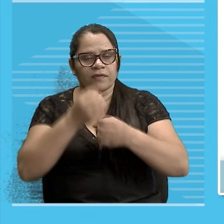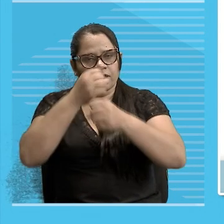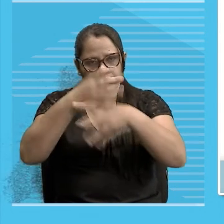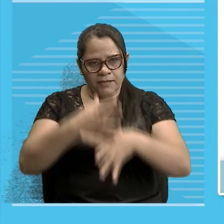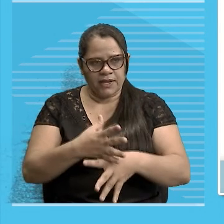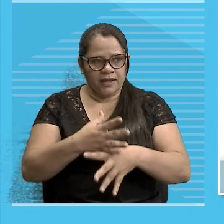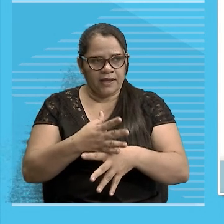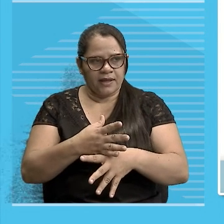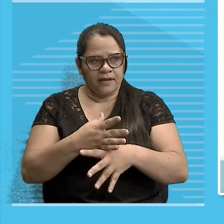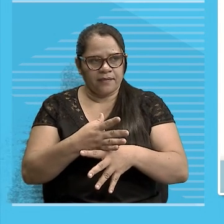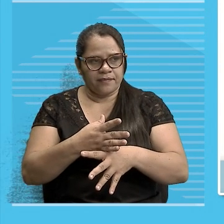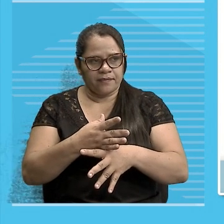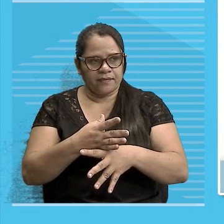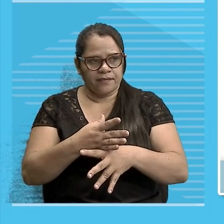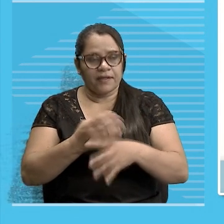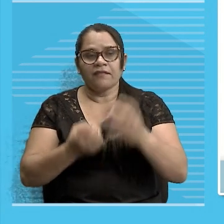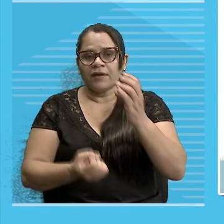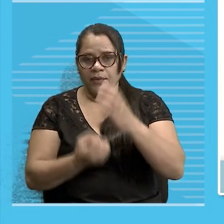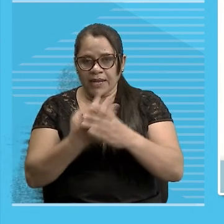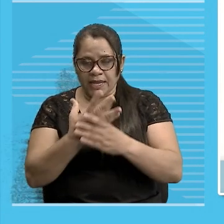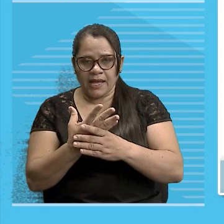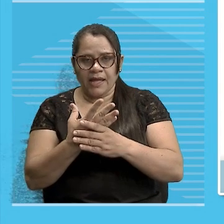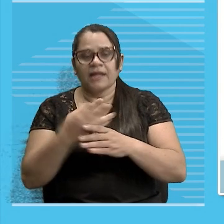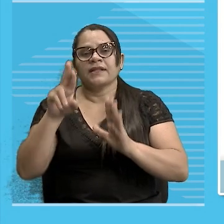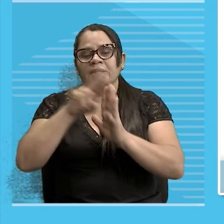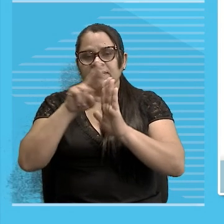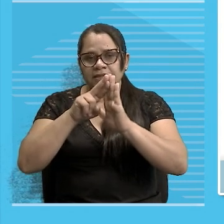Você constituir como exceções Nessa regra aqui